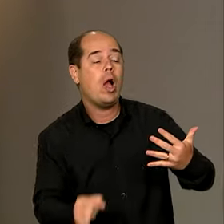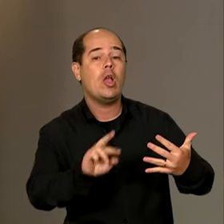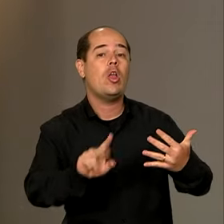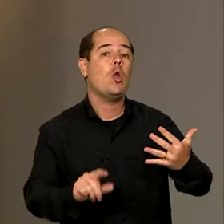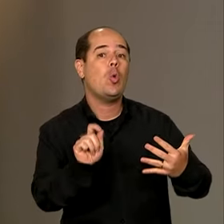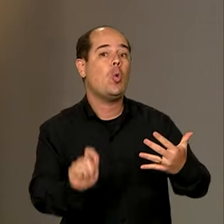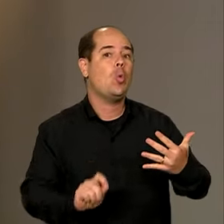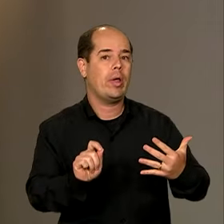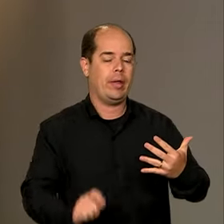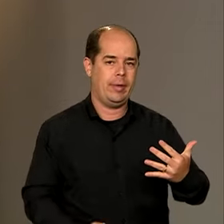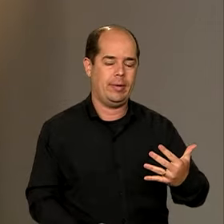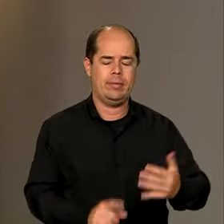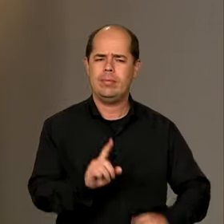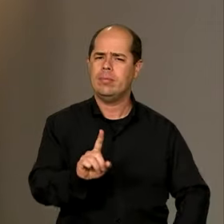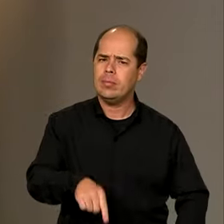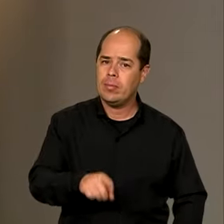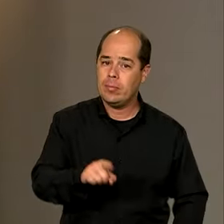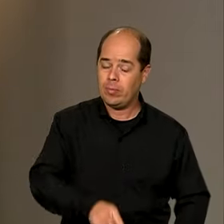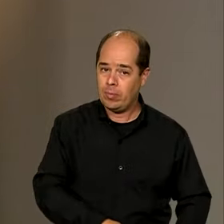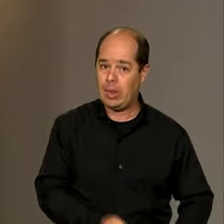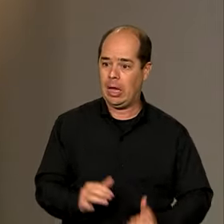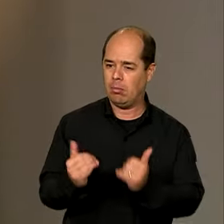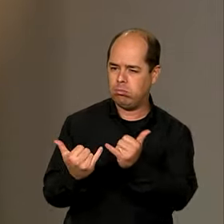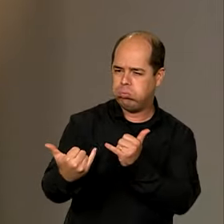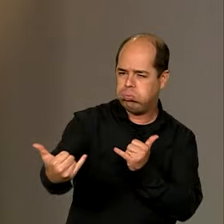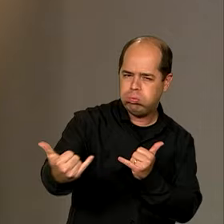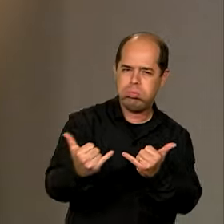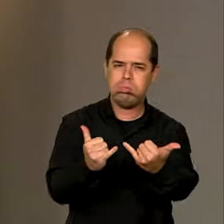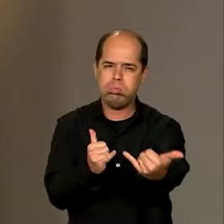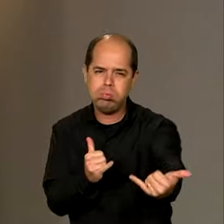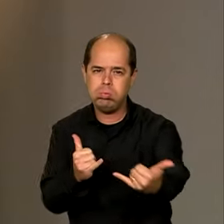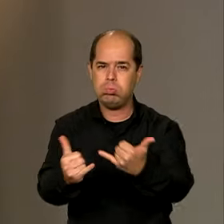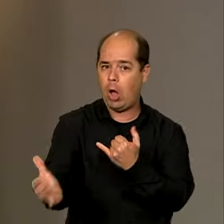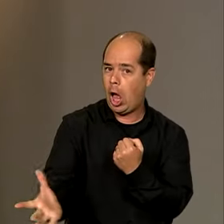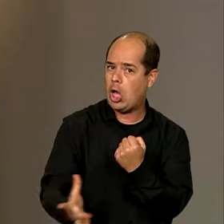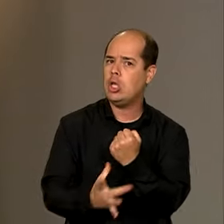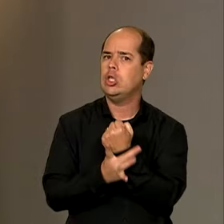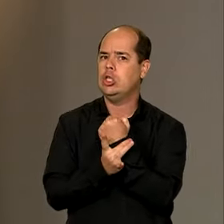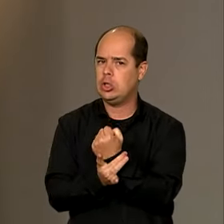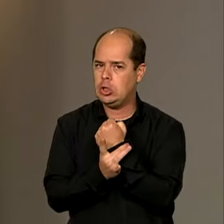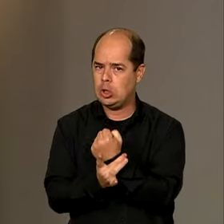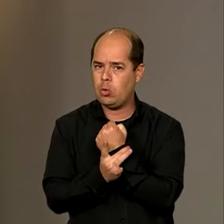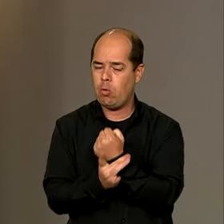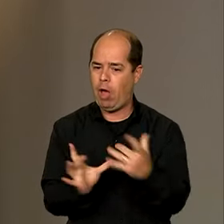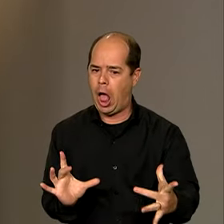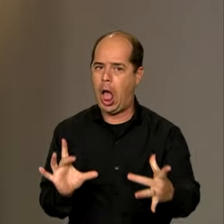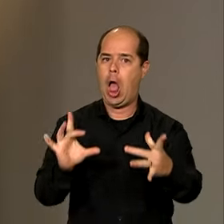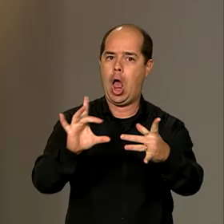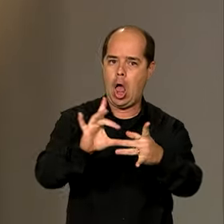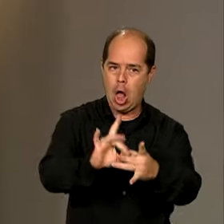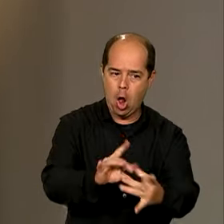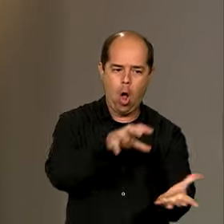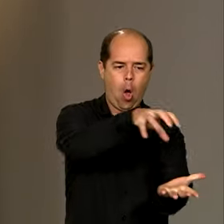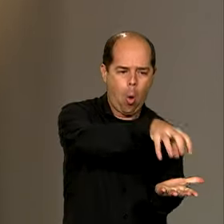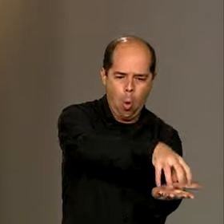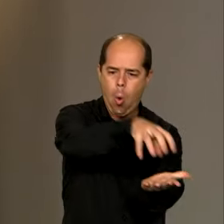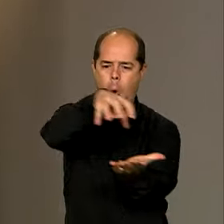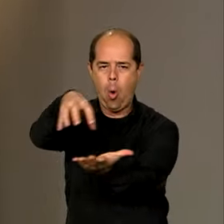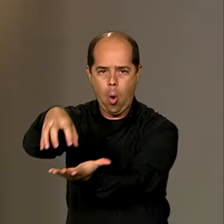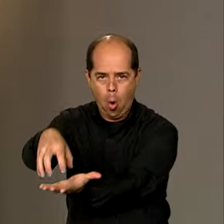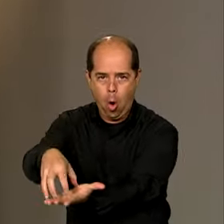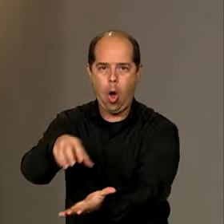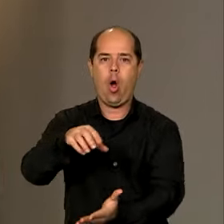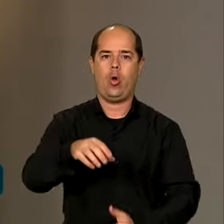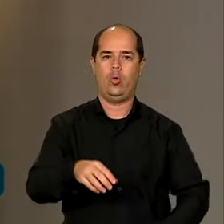construída, uma rede segura, justamente para integrar os órgãos da administração pública federal, como